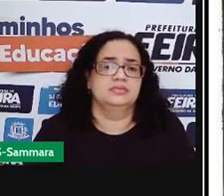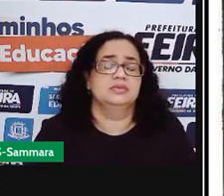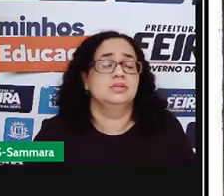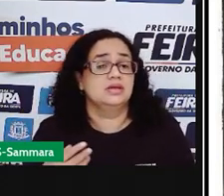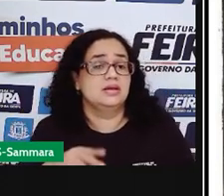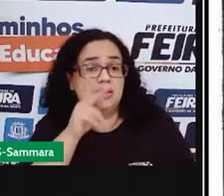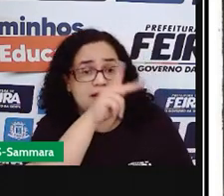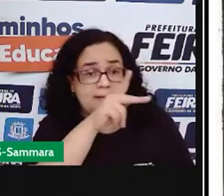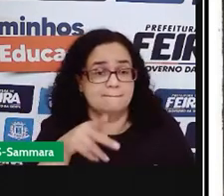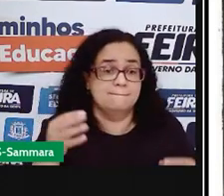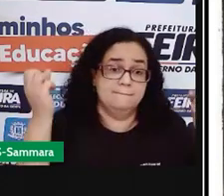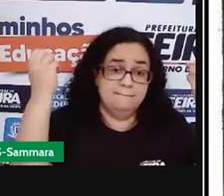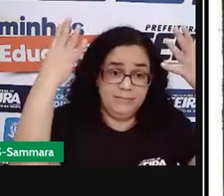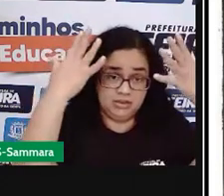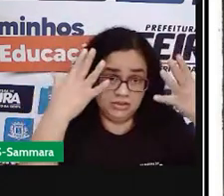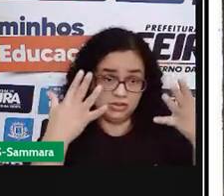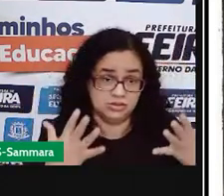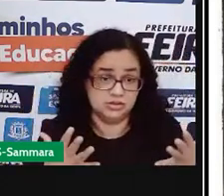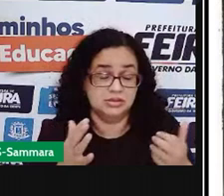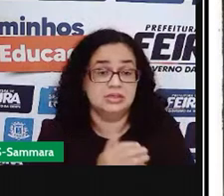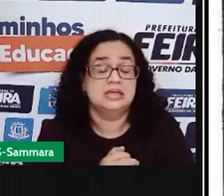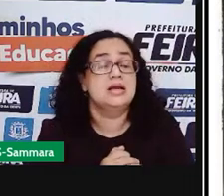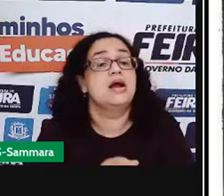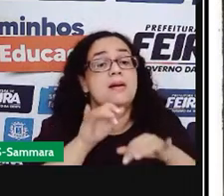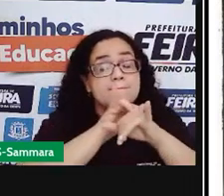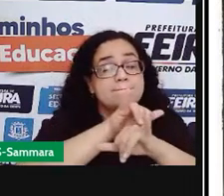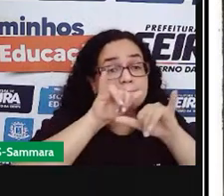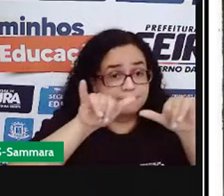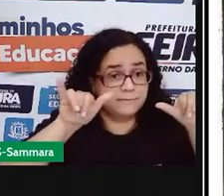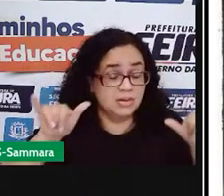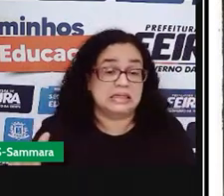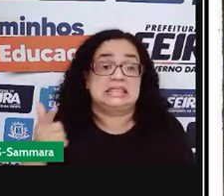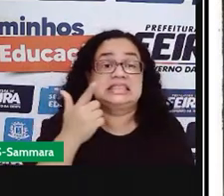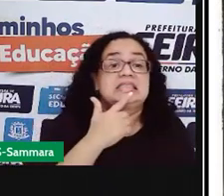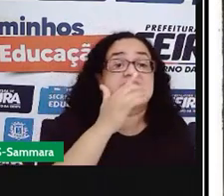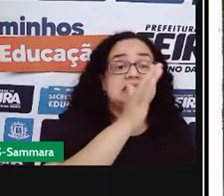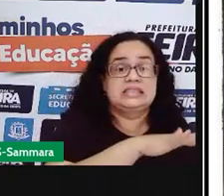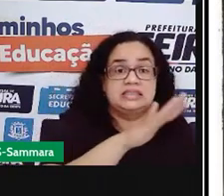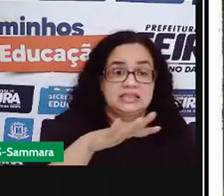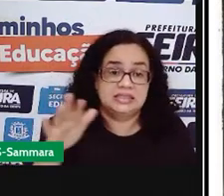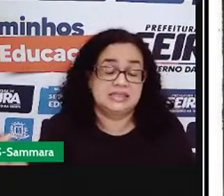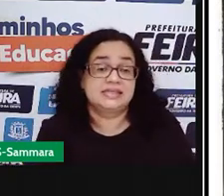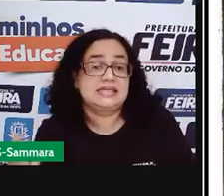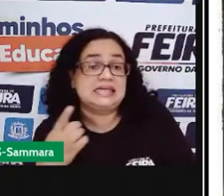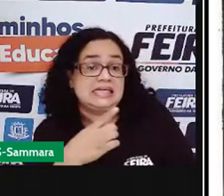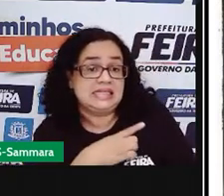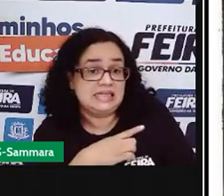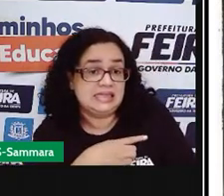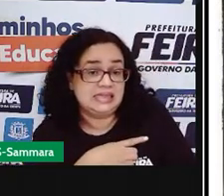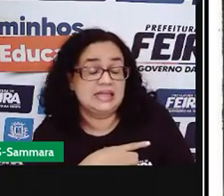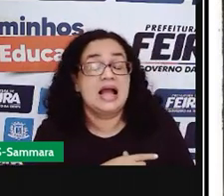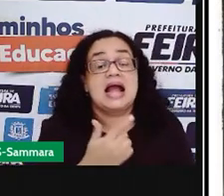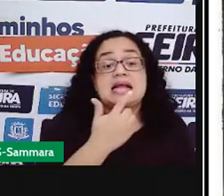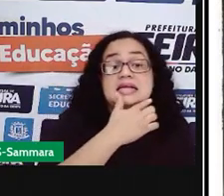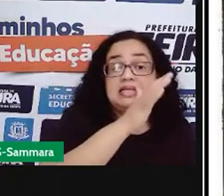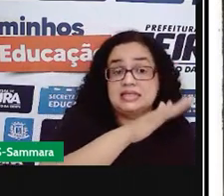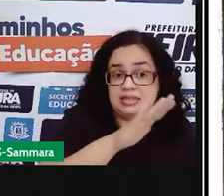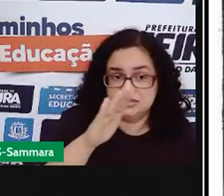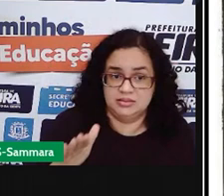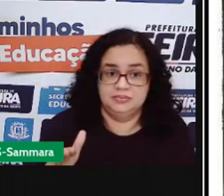A PRO acabou de explicar para vocês que a publicidade infantil tenta convencer a criança